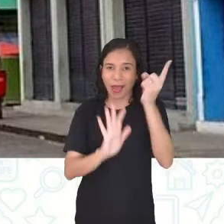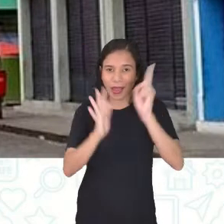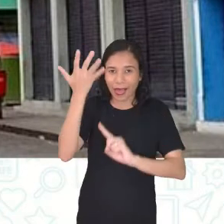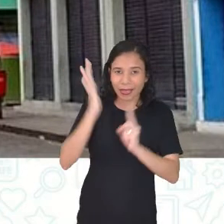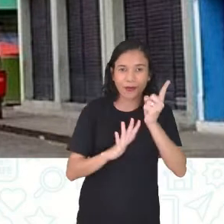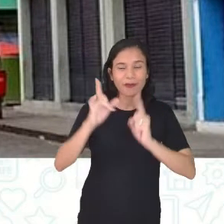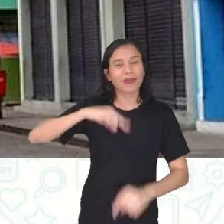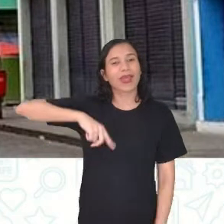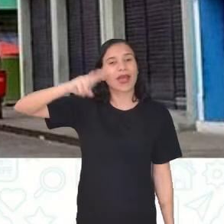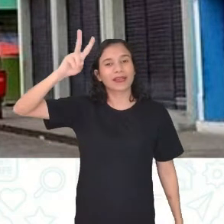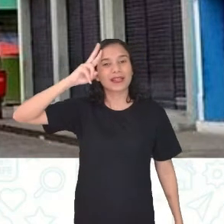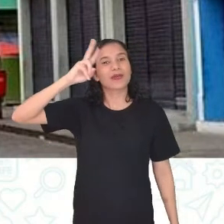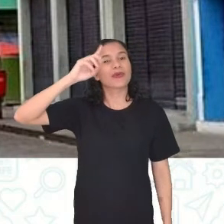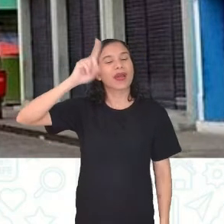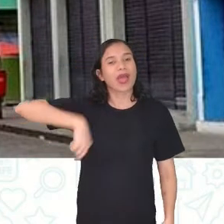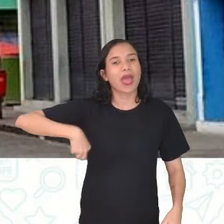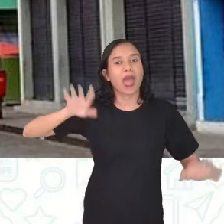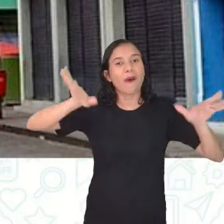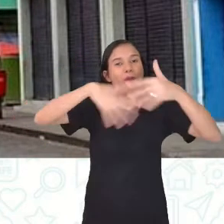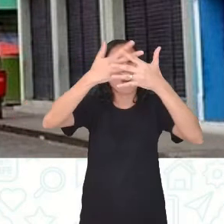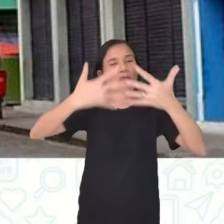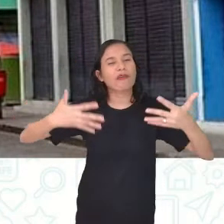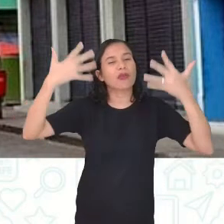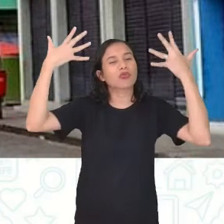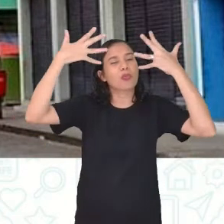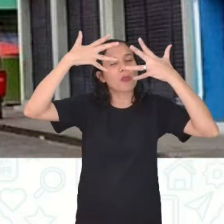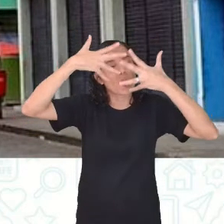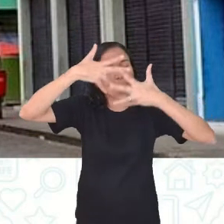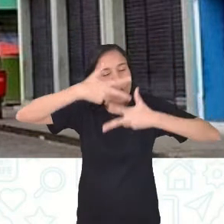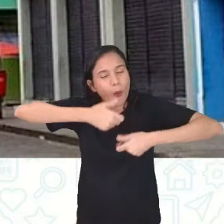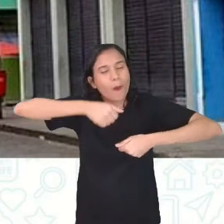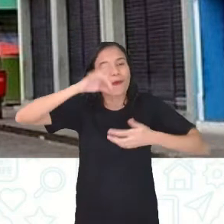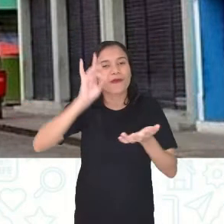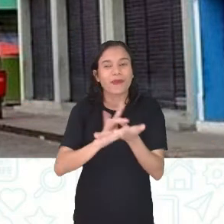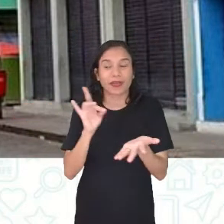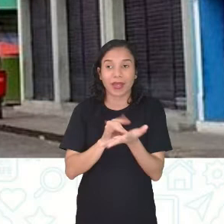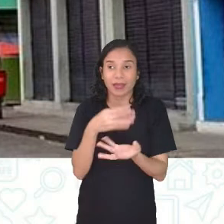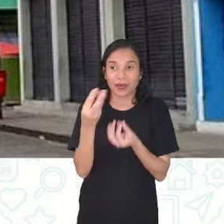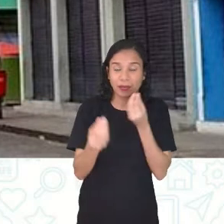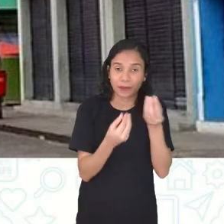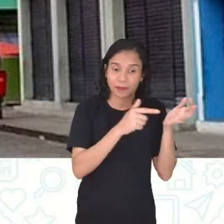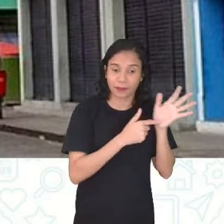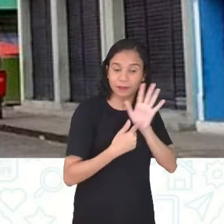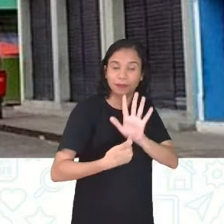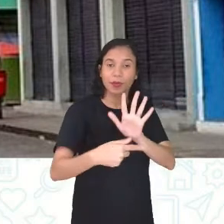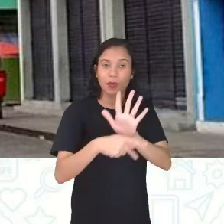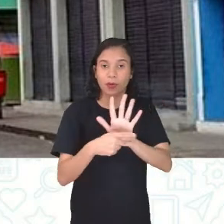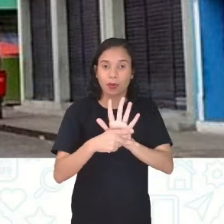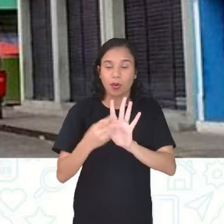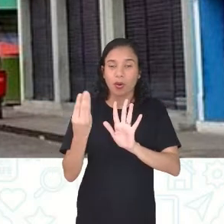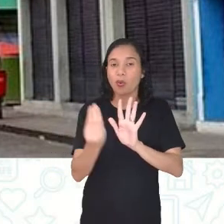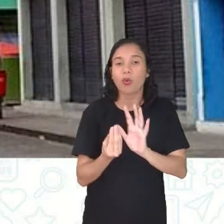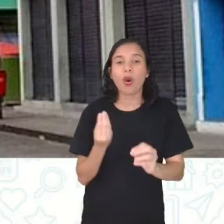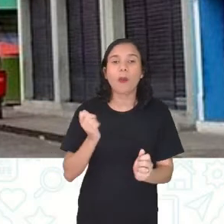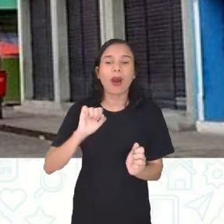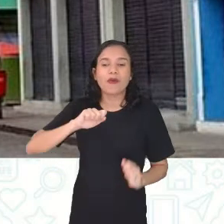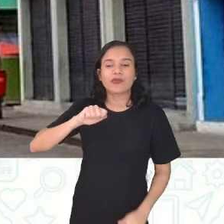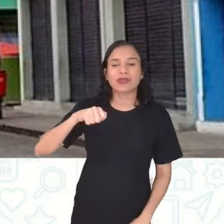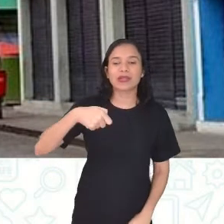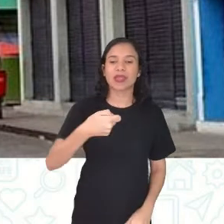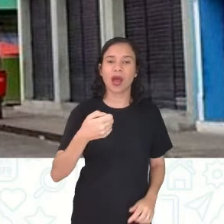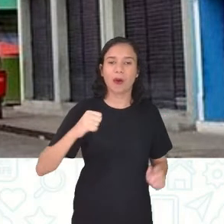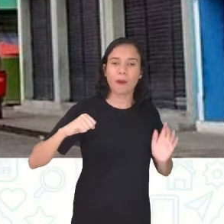segunda-feira, que é um evento muito bonito e que traz à tona, né? Toda a simbologia, toda a